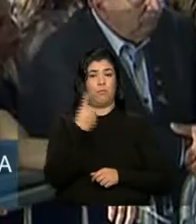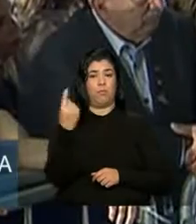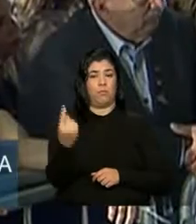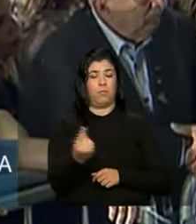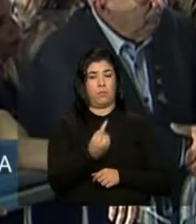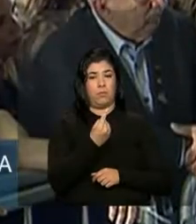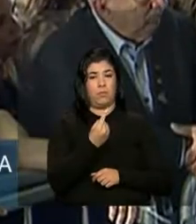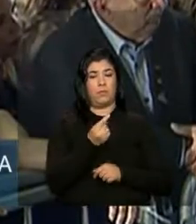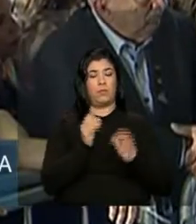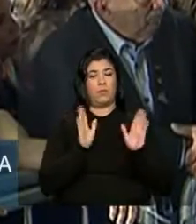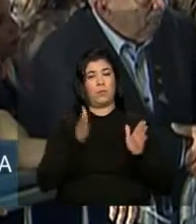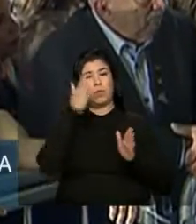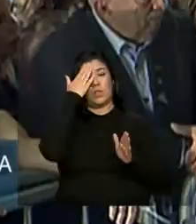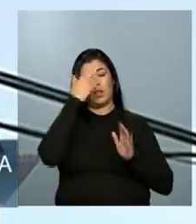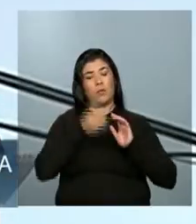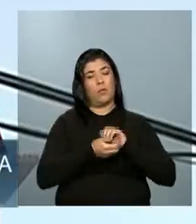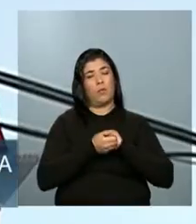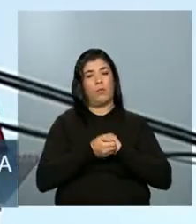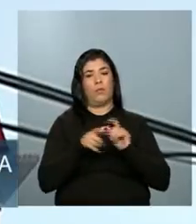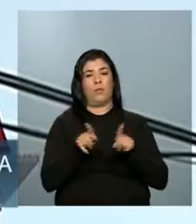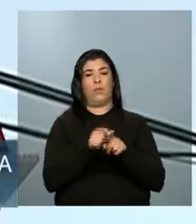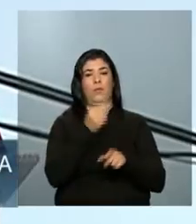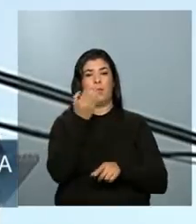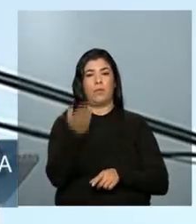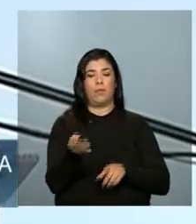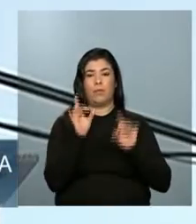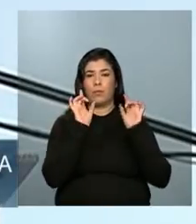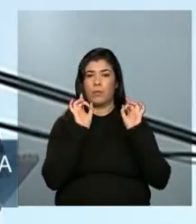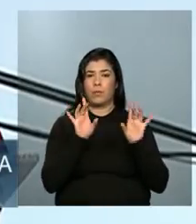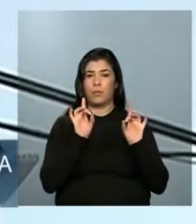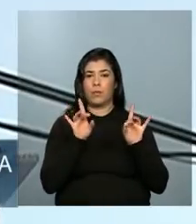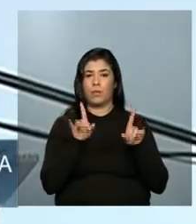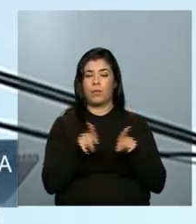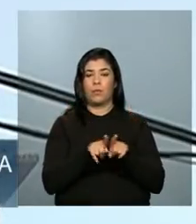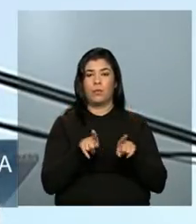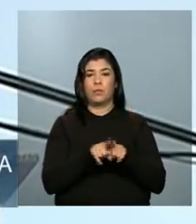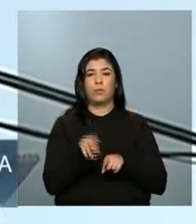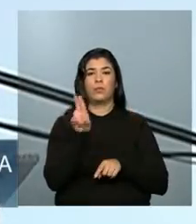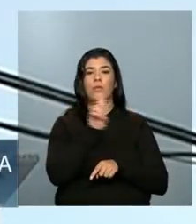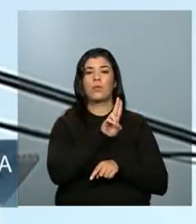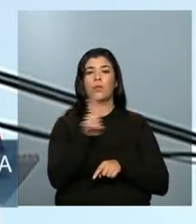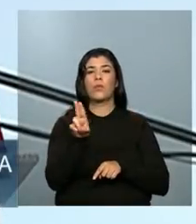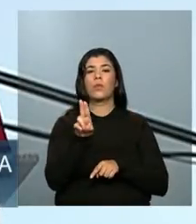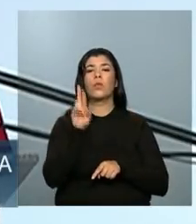E eu queria cumprimentá-los em nome,